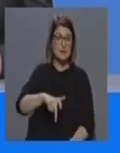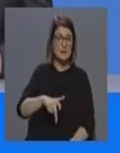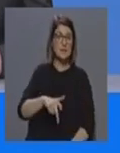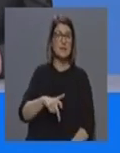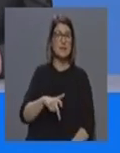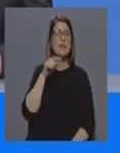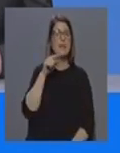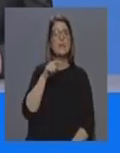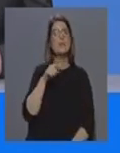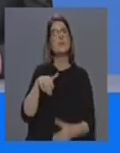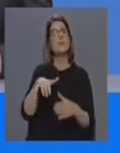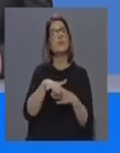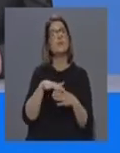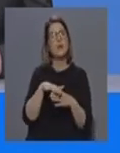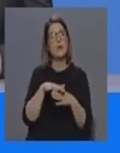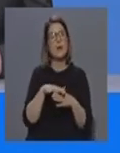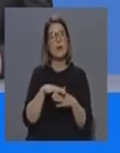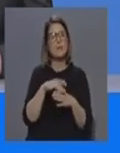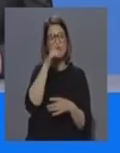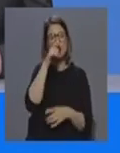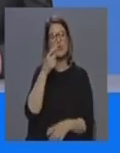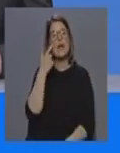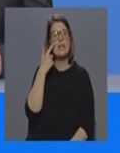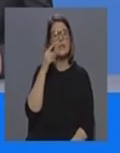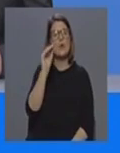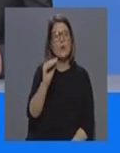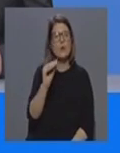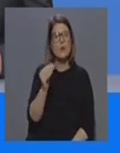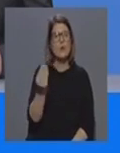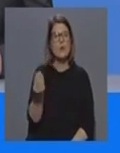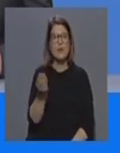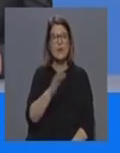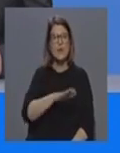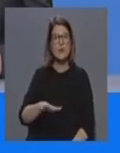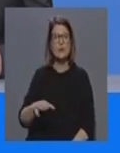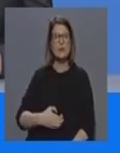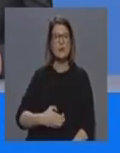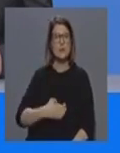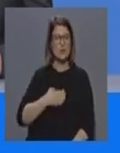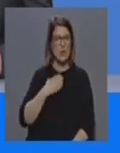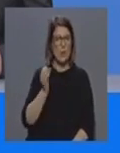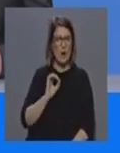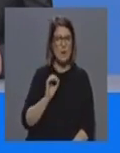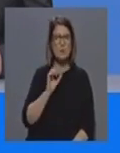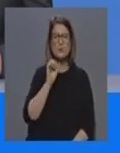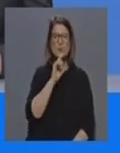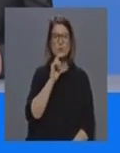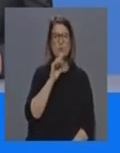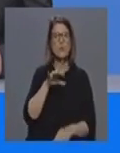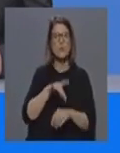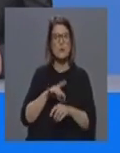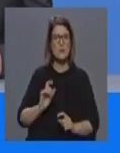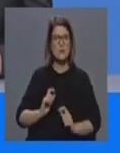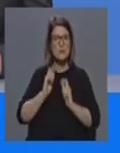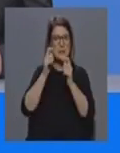Isto é um aspecto que é preciso chamar a atenção das pessoas, de que as crianças, apesar de não terem sintomas, podem transmitir essa doença?